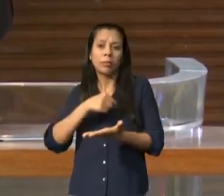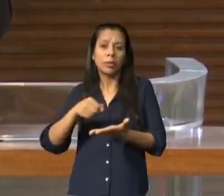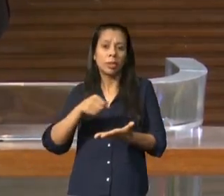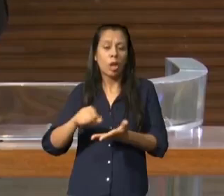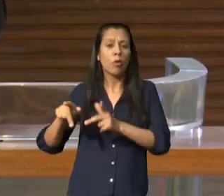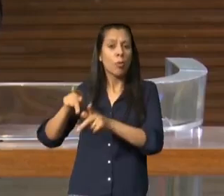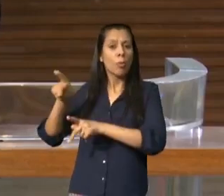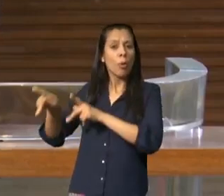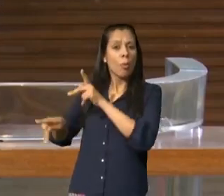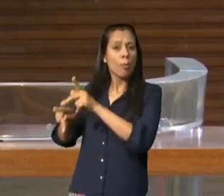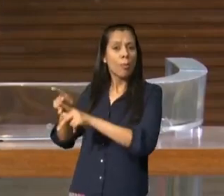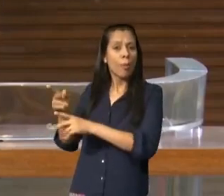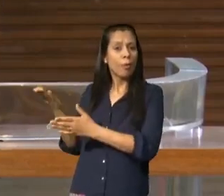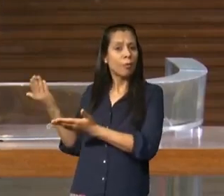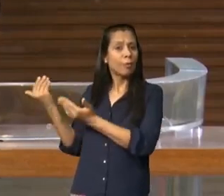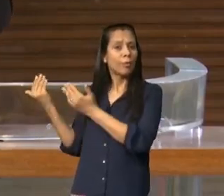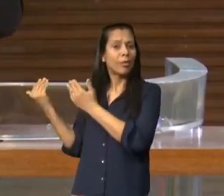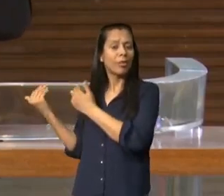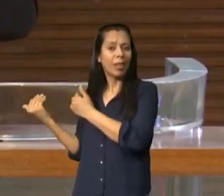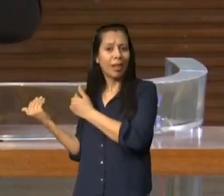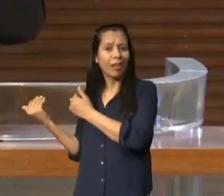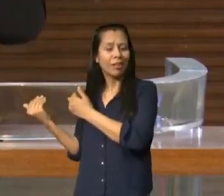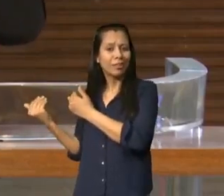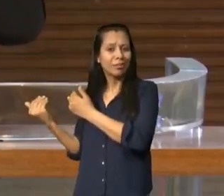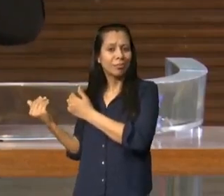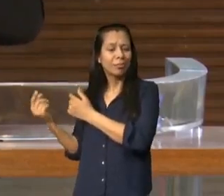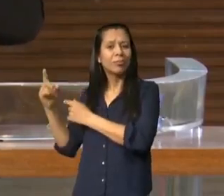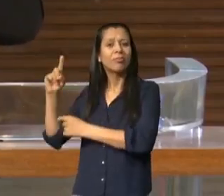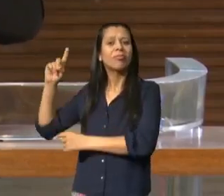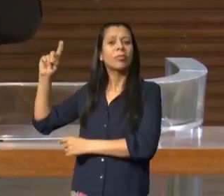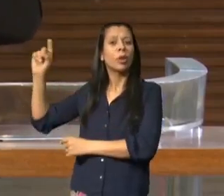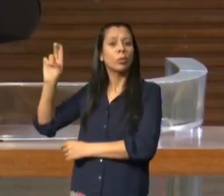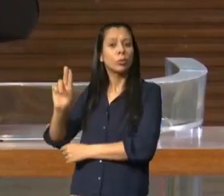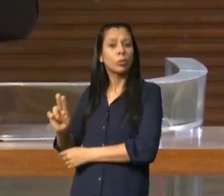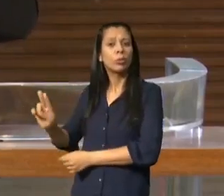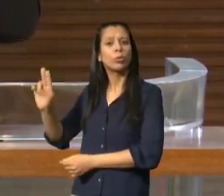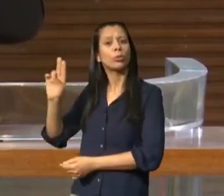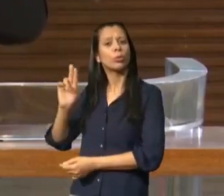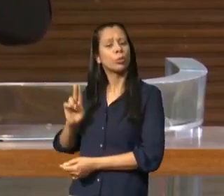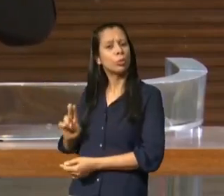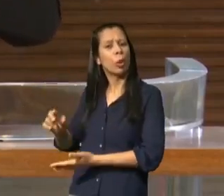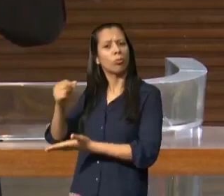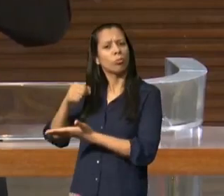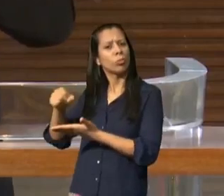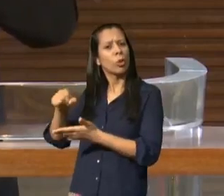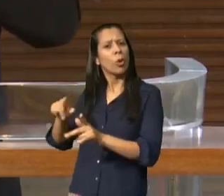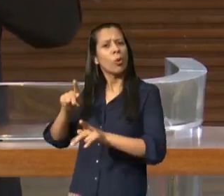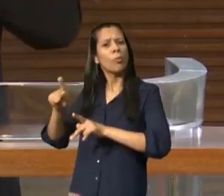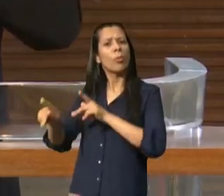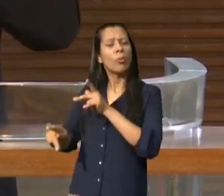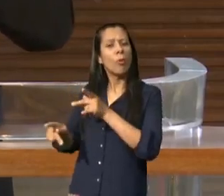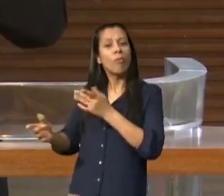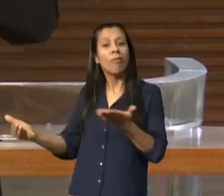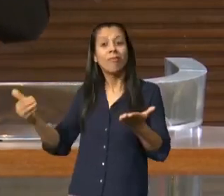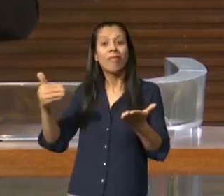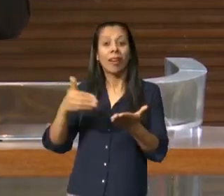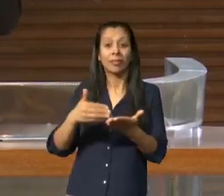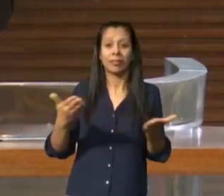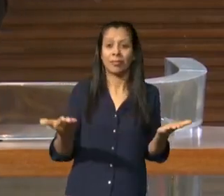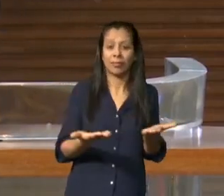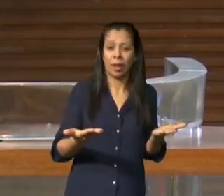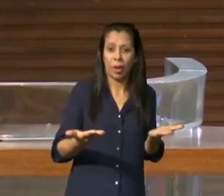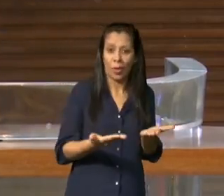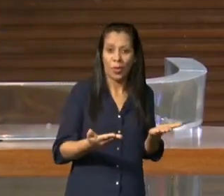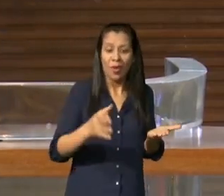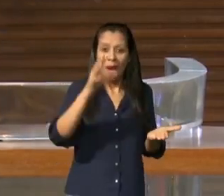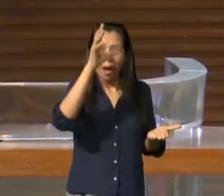profeta, o mensageiro teve através de Deus motivos para escrever e então dali tirarmos a